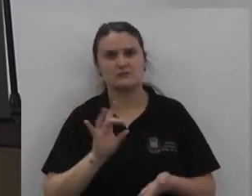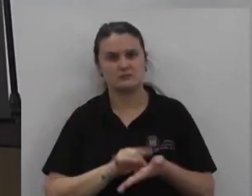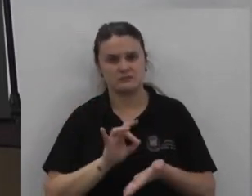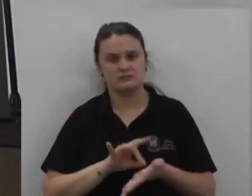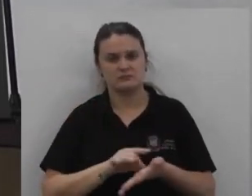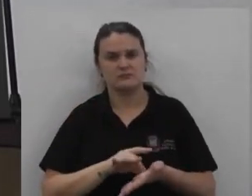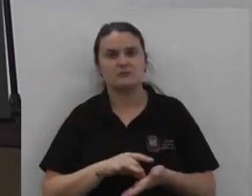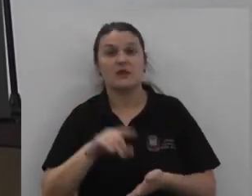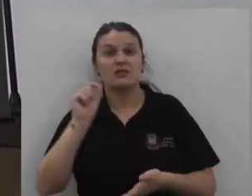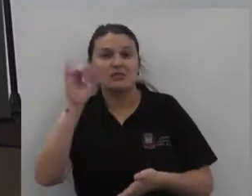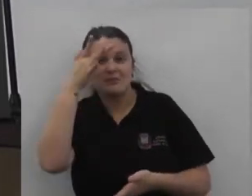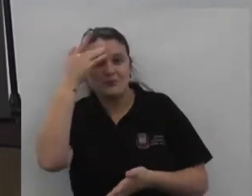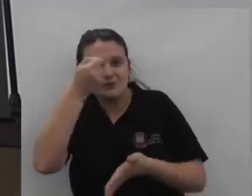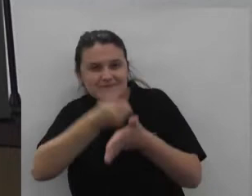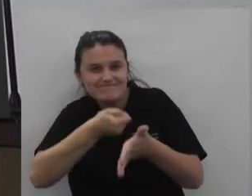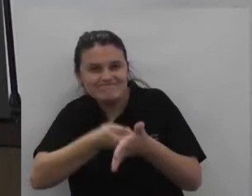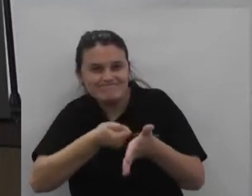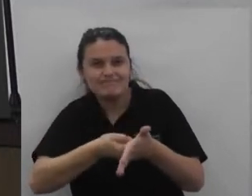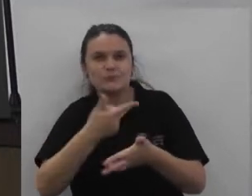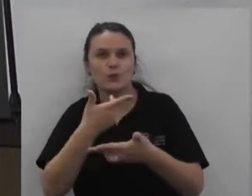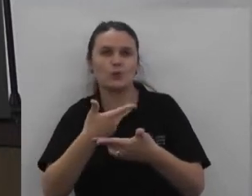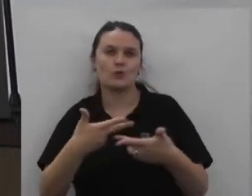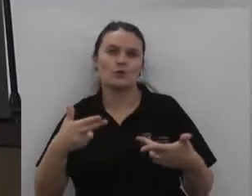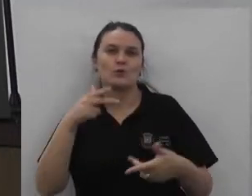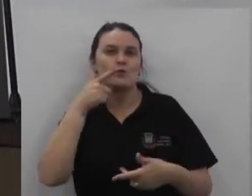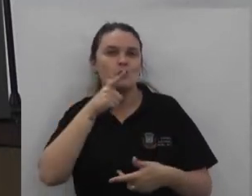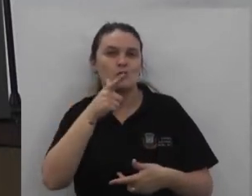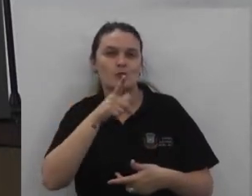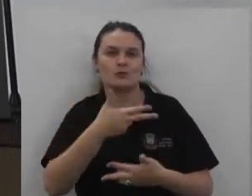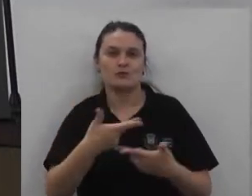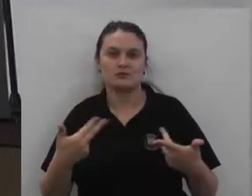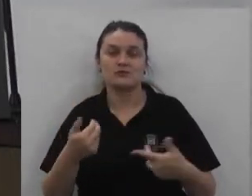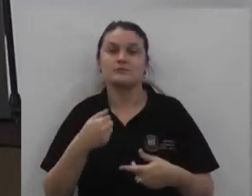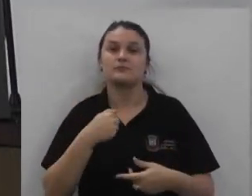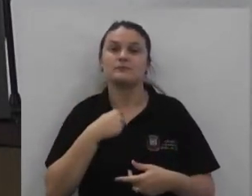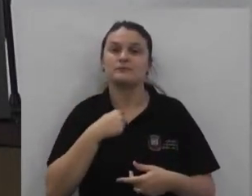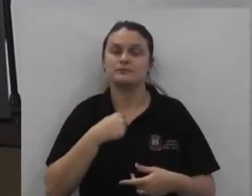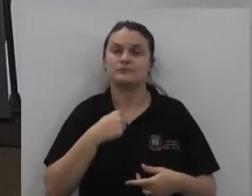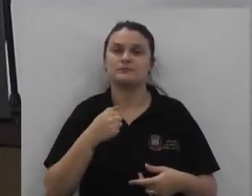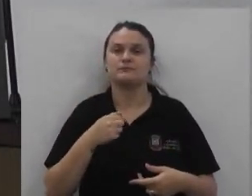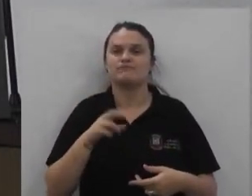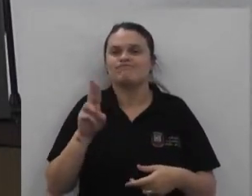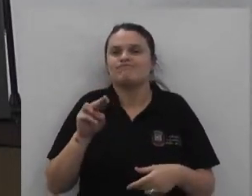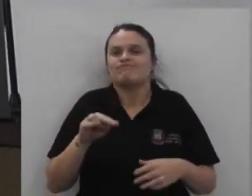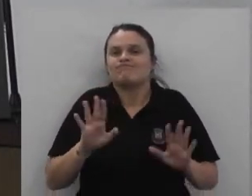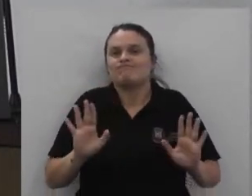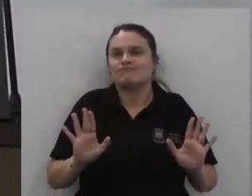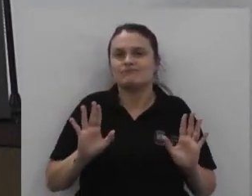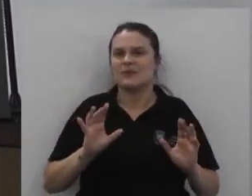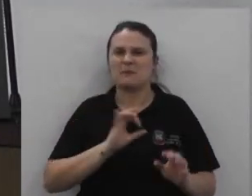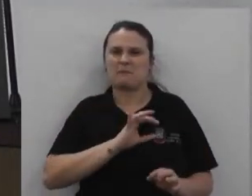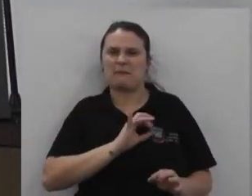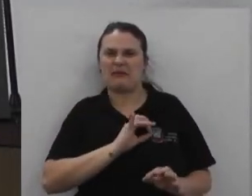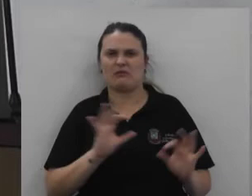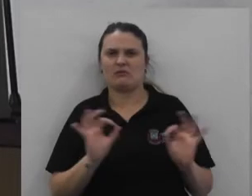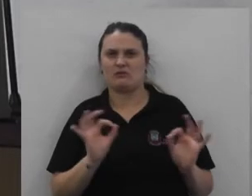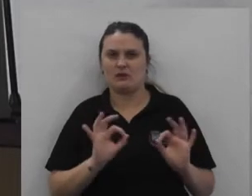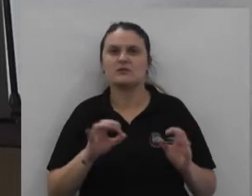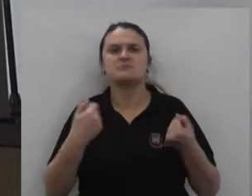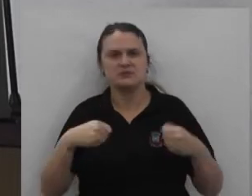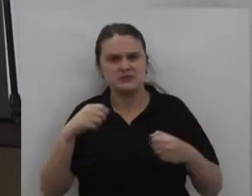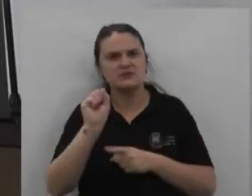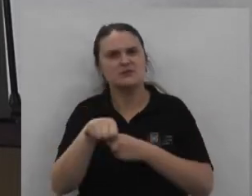Às vezes Quem mais cobra É quem ganha E tem que ser Desse jeito Eu não me Não me melindro Com as cobranças Que